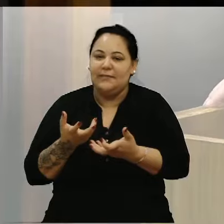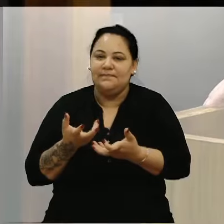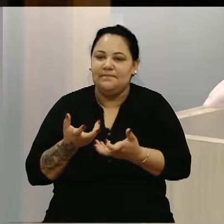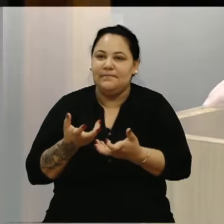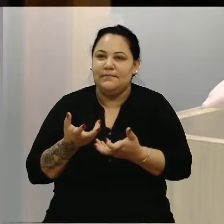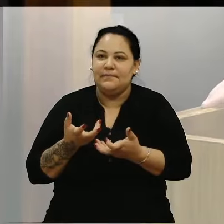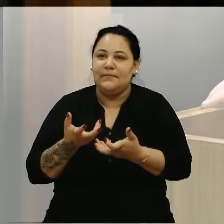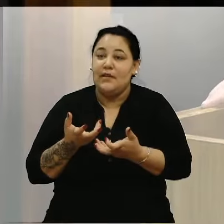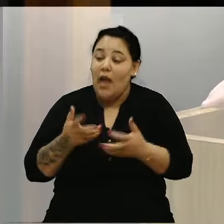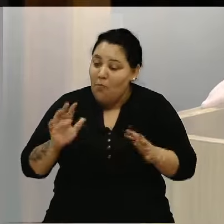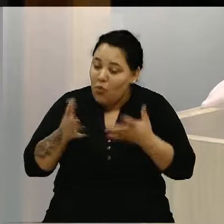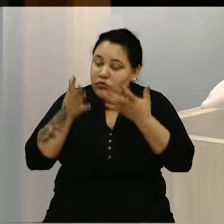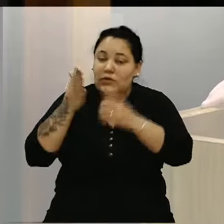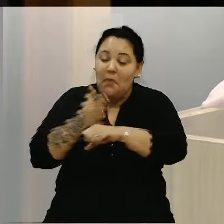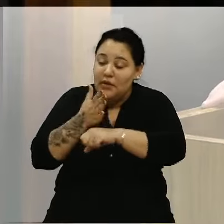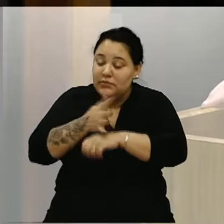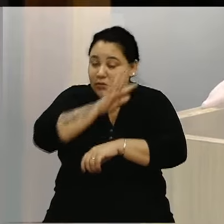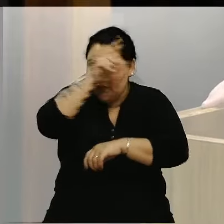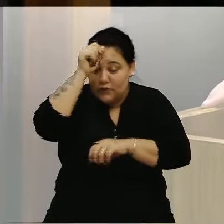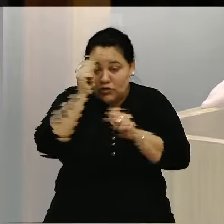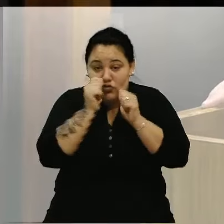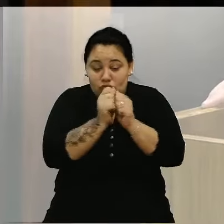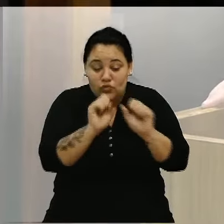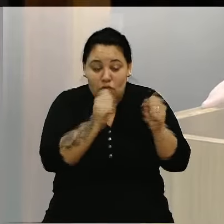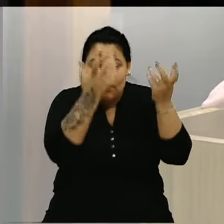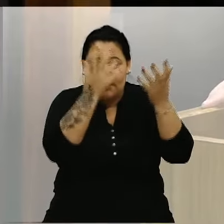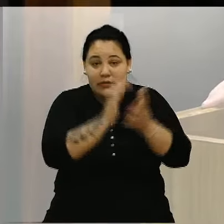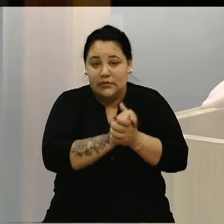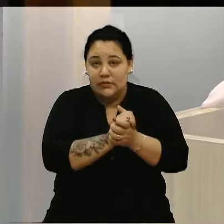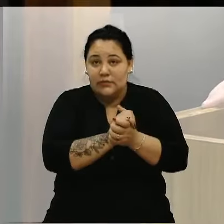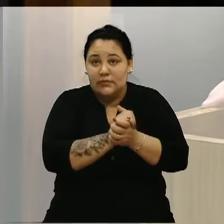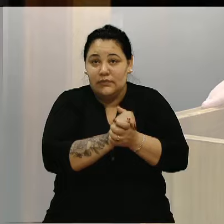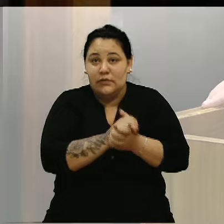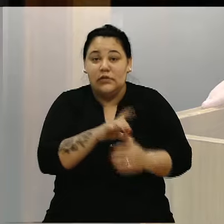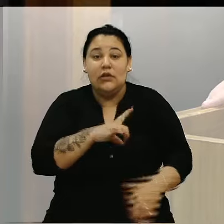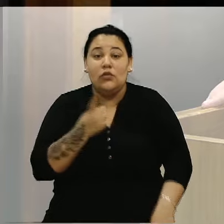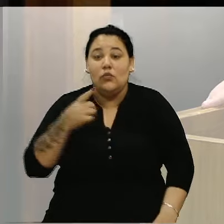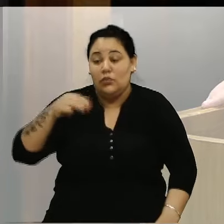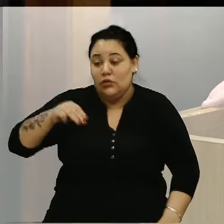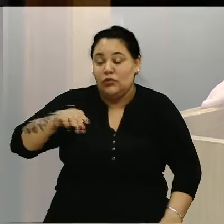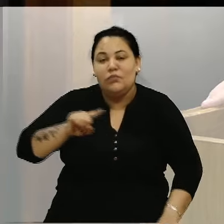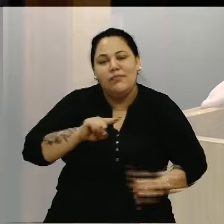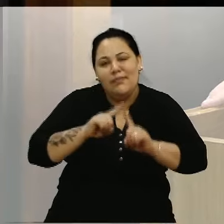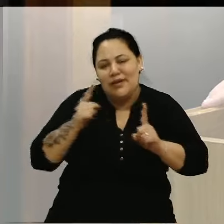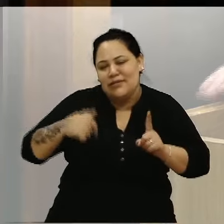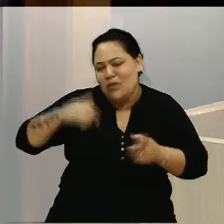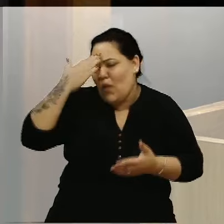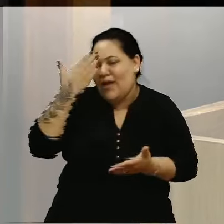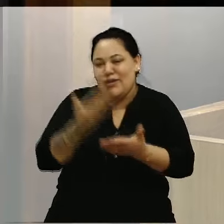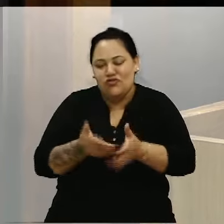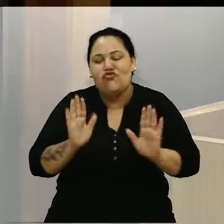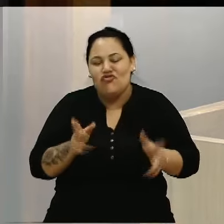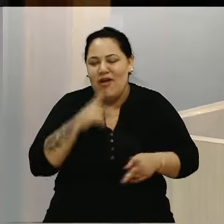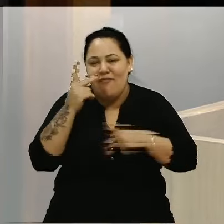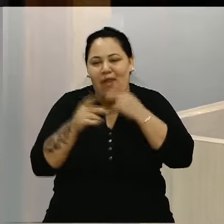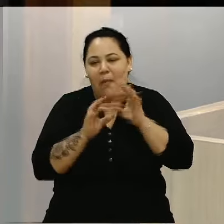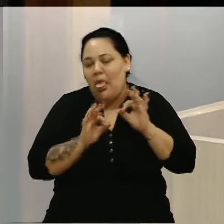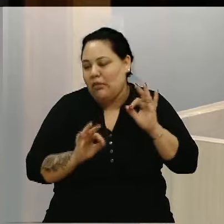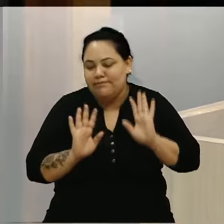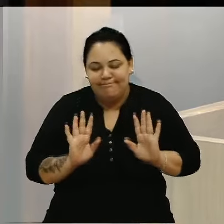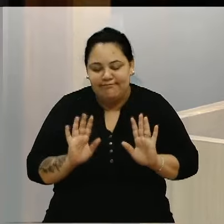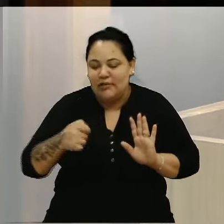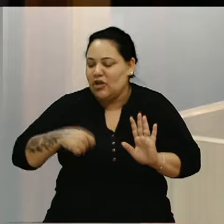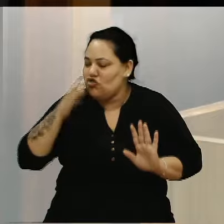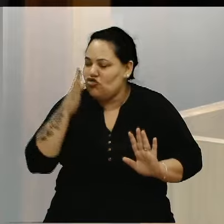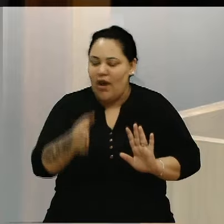Da Prefeitura Junto com esse evento Tenho um minuto Mas acredito que falei tudo Estou sendo bem direto